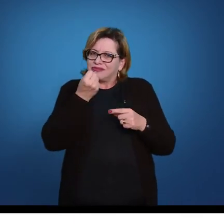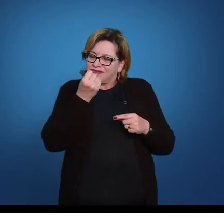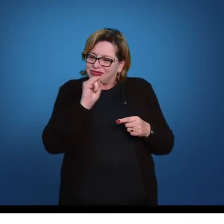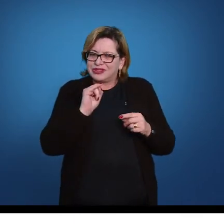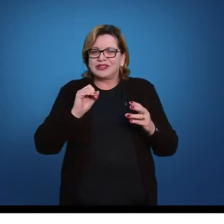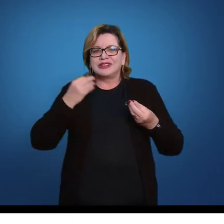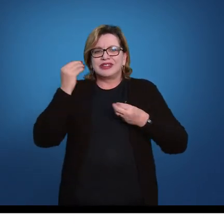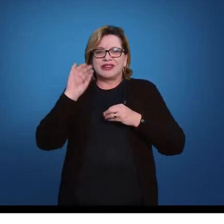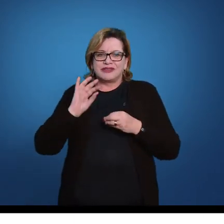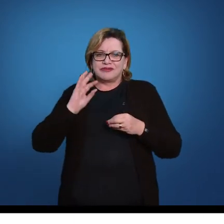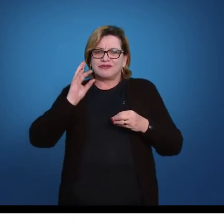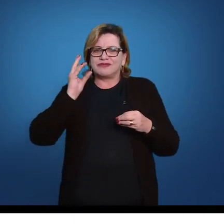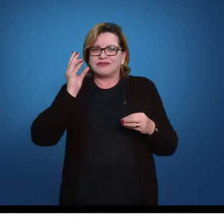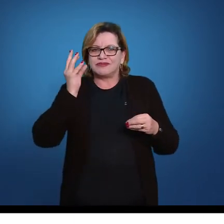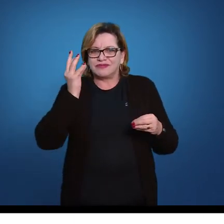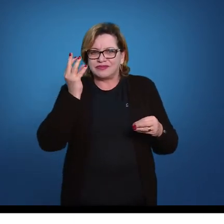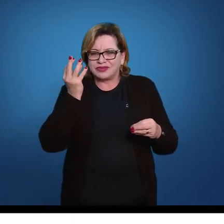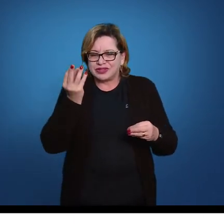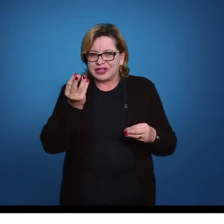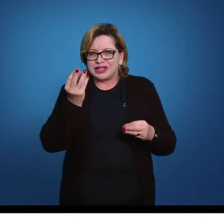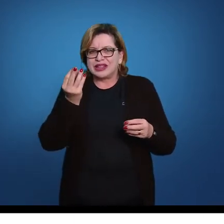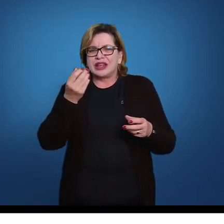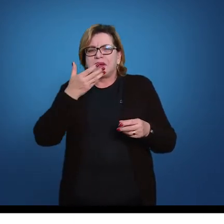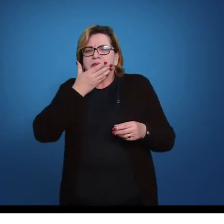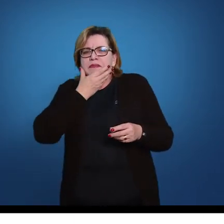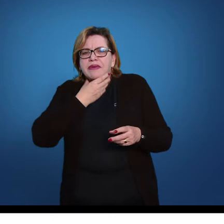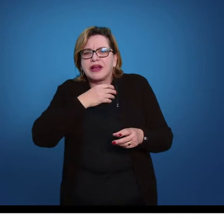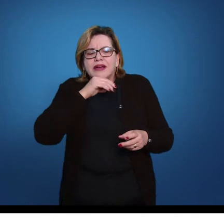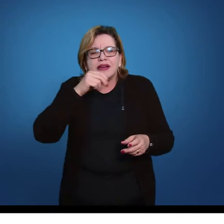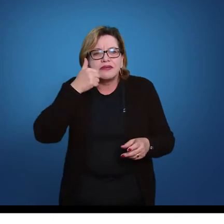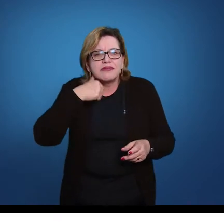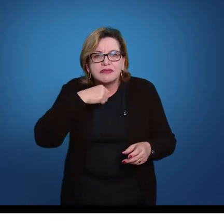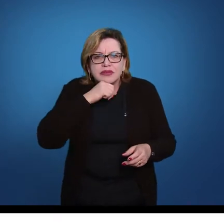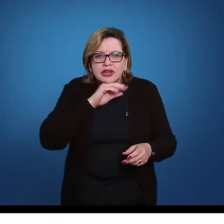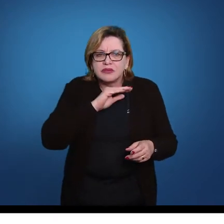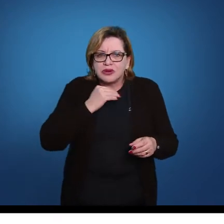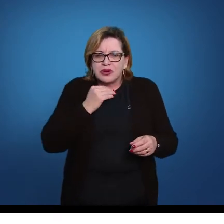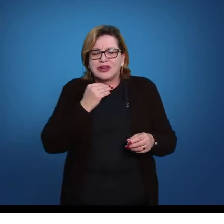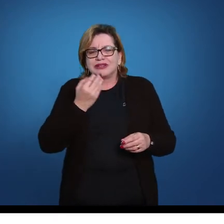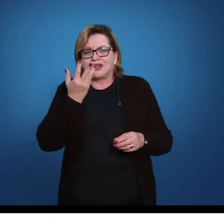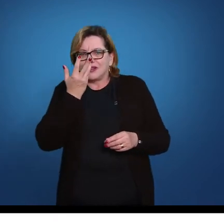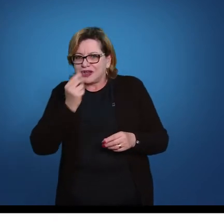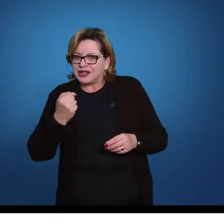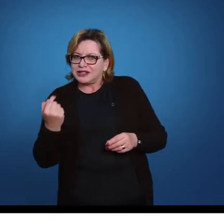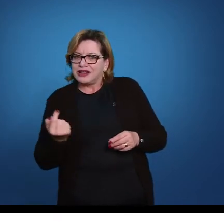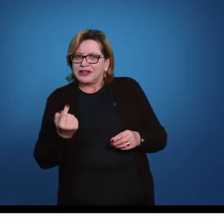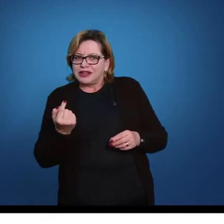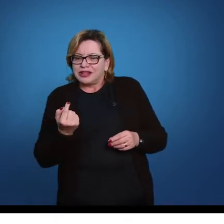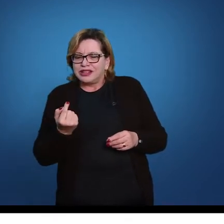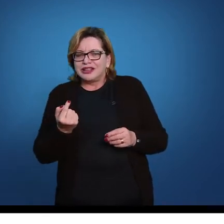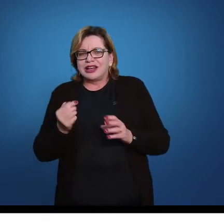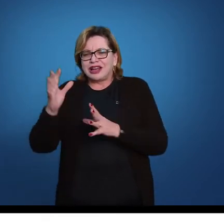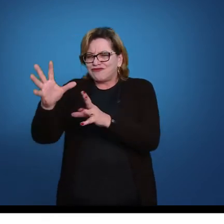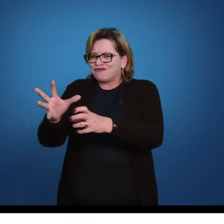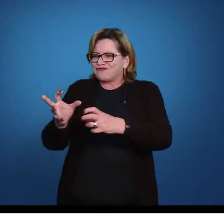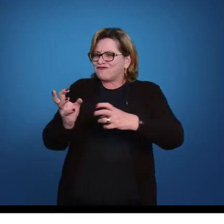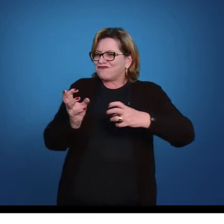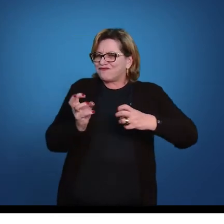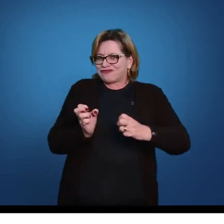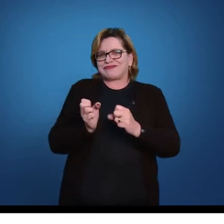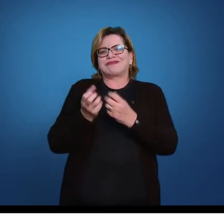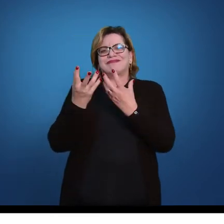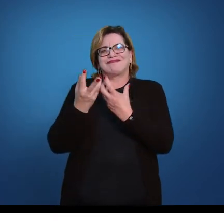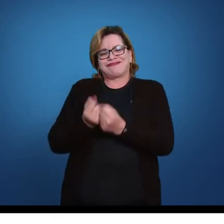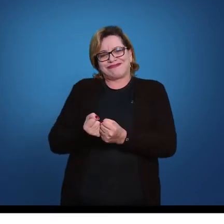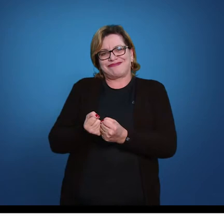criança se tornasse órfã, perdesse os pais, ela era facilmente acolhida por toda a companhia.